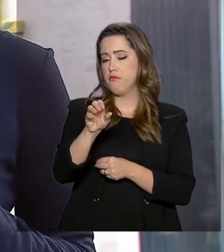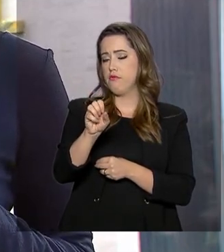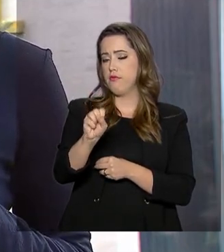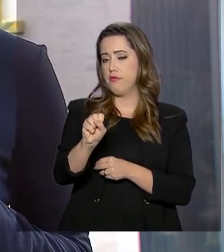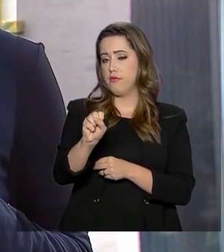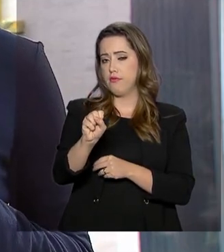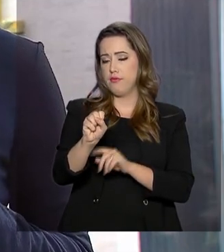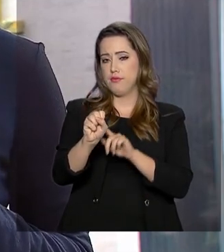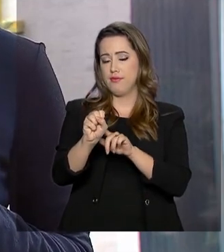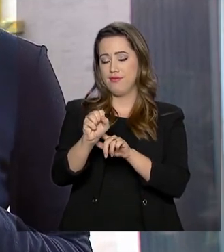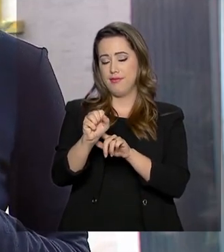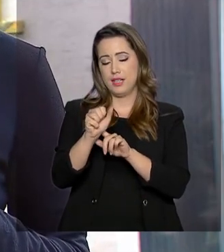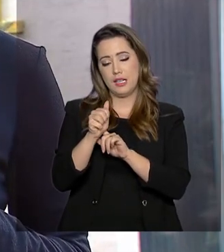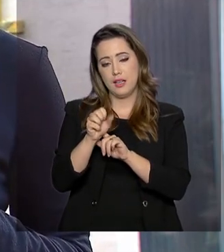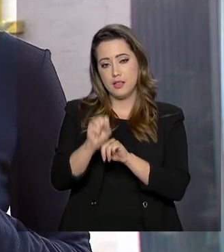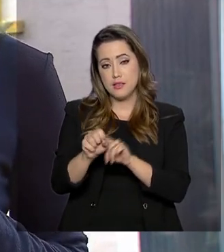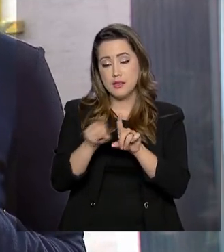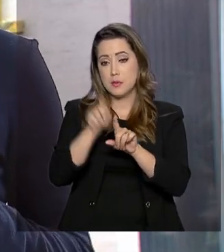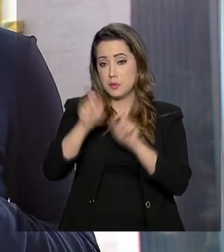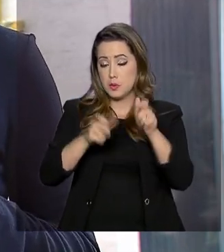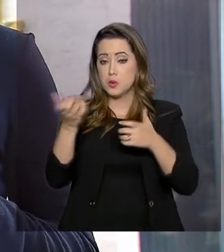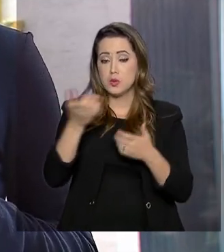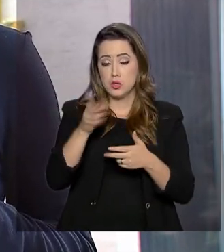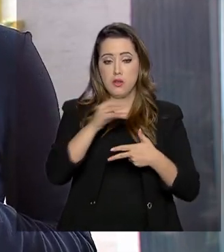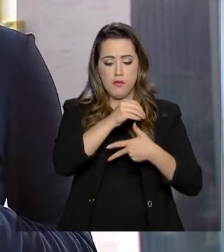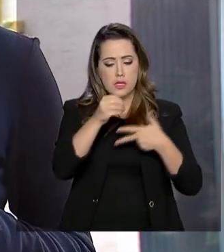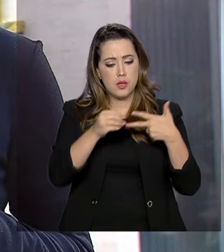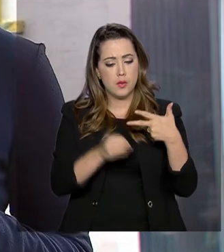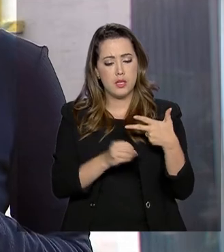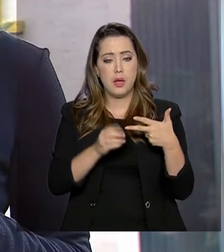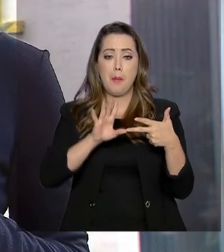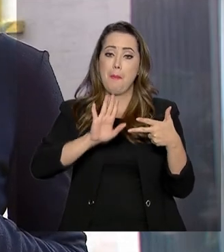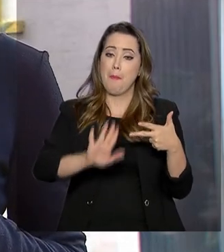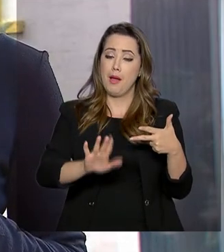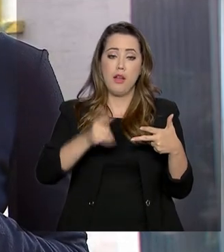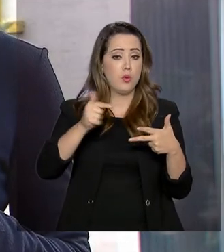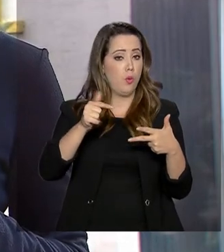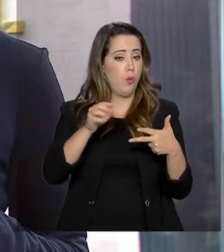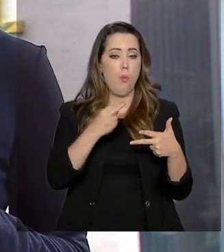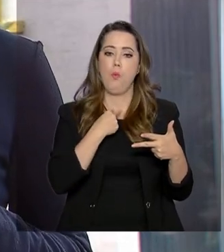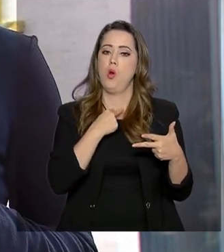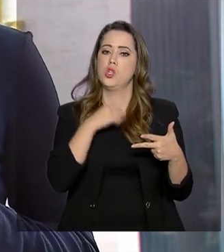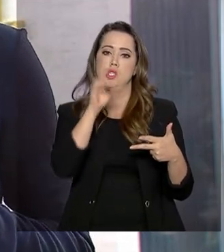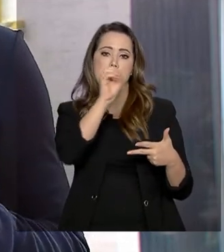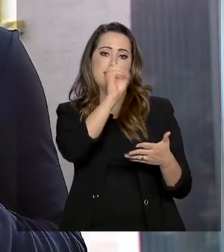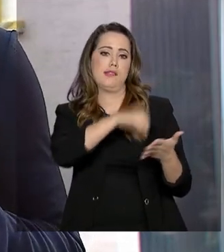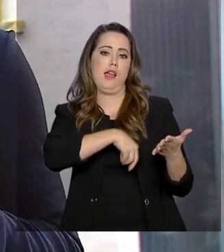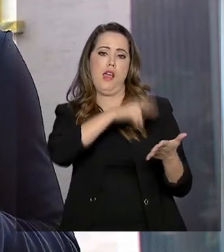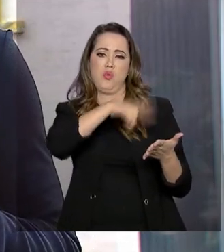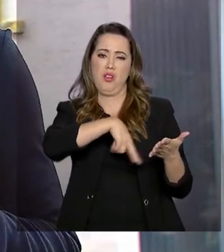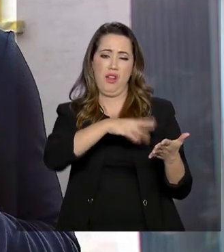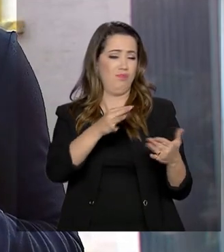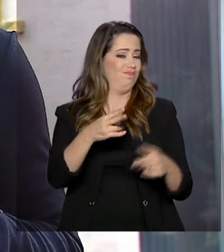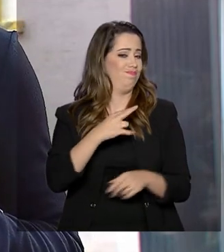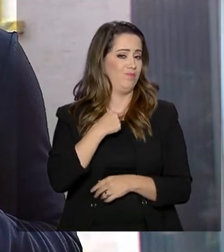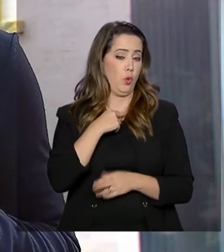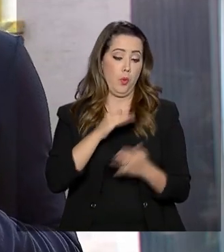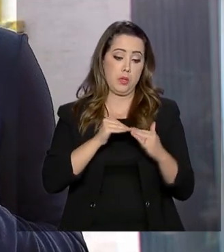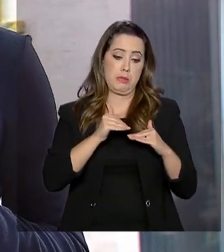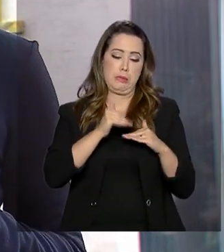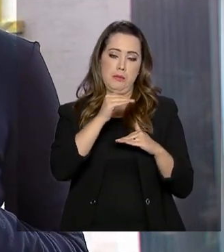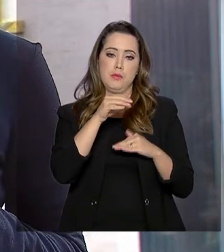o Exame Nacional do Ensino Médio, e que não zeraram a prova de redação. Então, o estudante que ficou bem